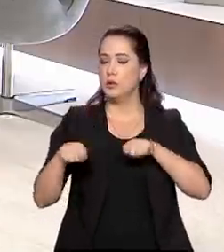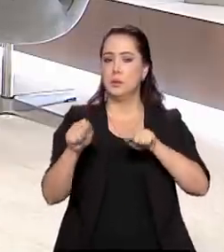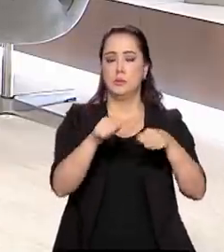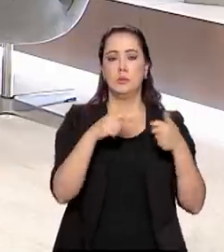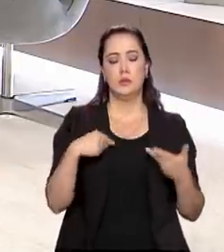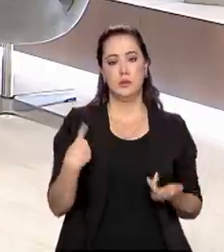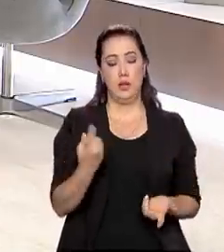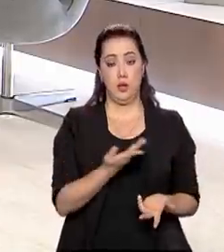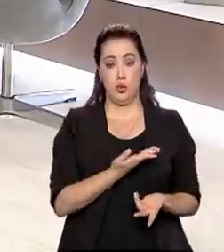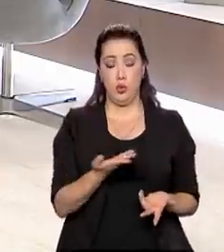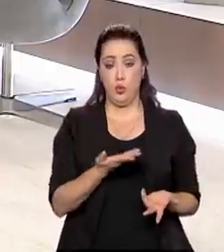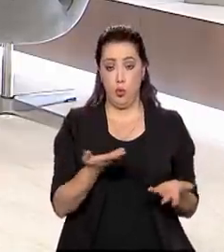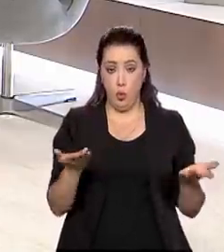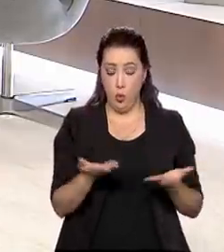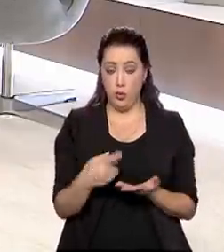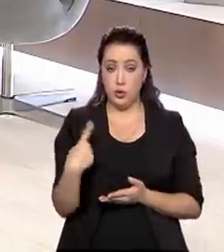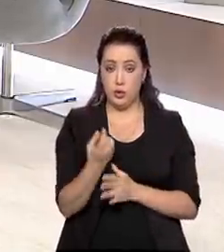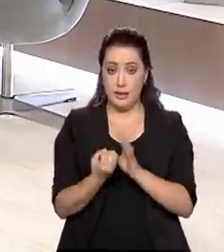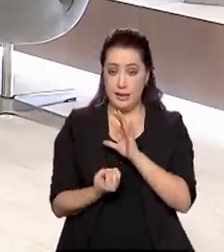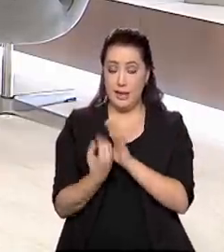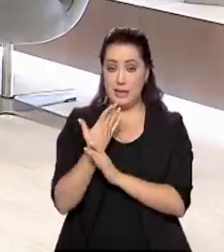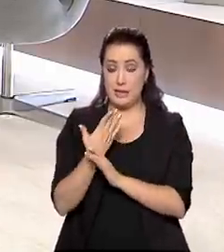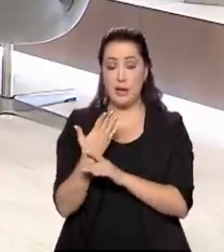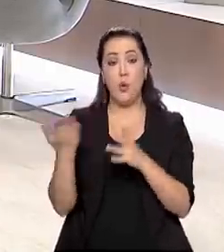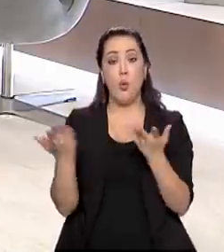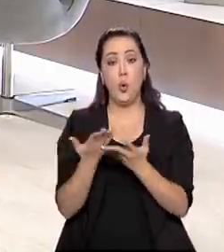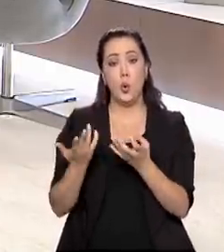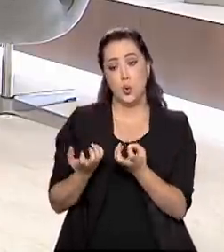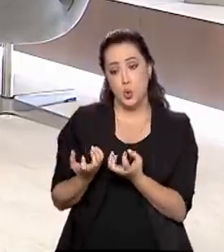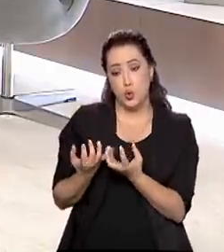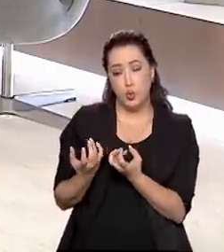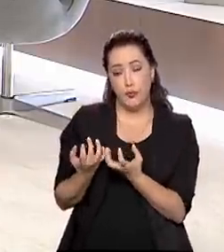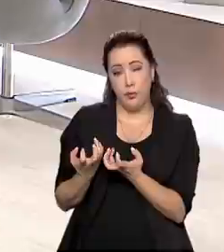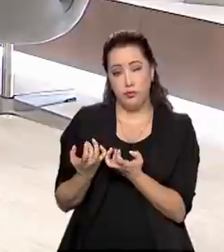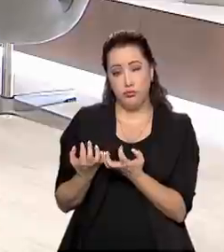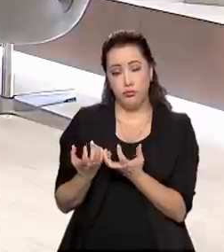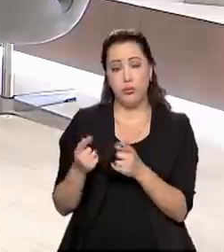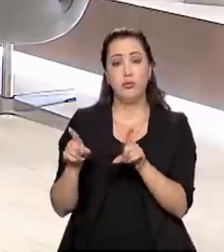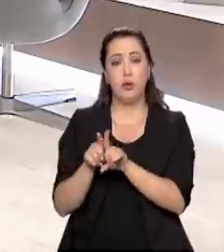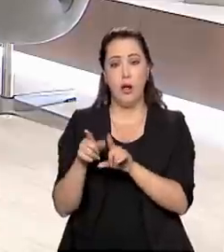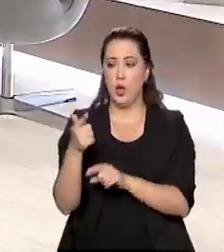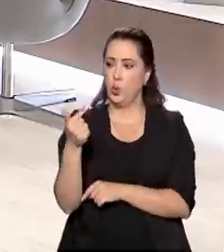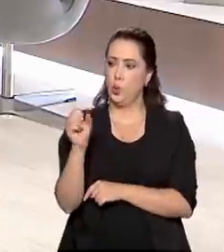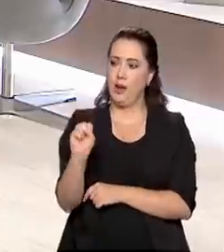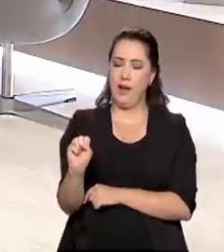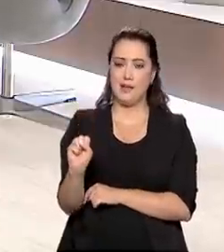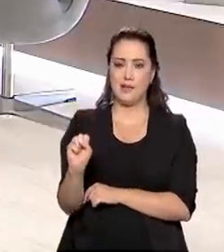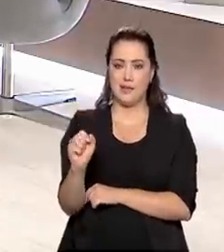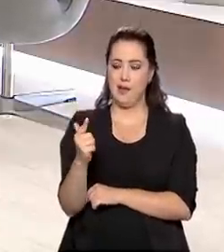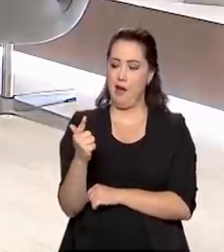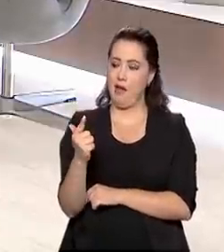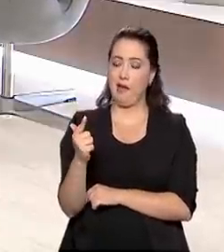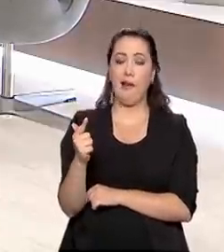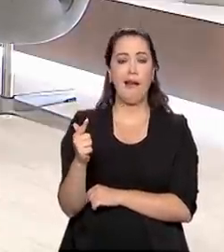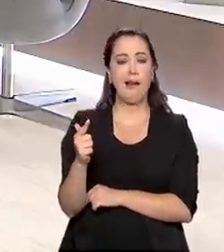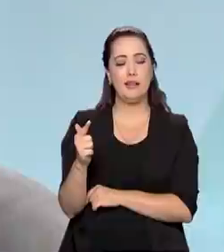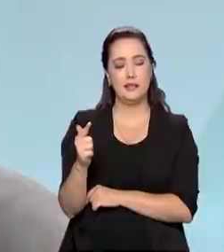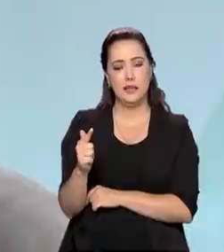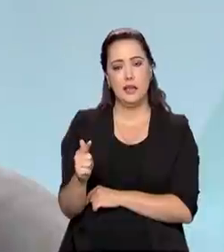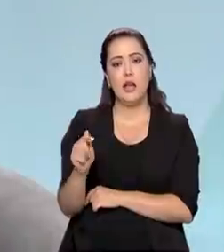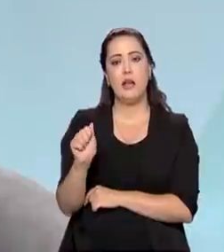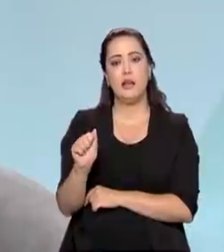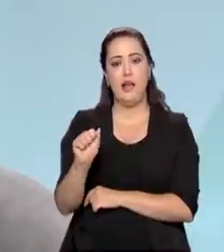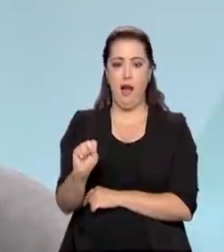a geração termoelétrica. O Brasil tem um potencial muito grande de gás natural agora no pré-sal.